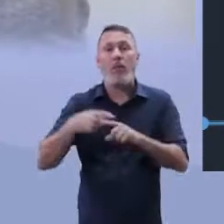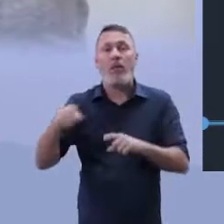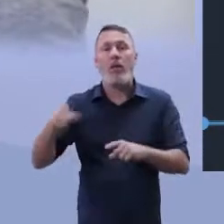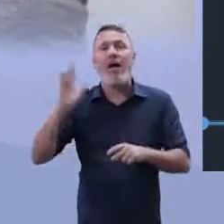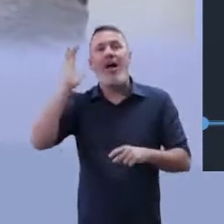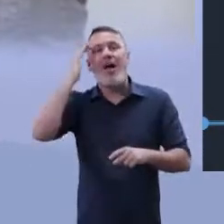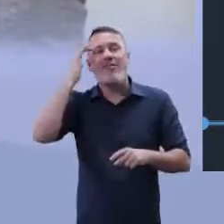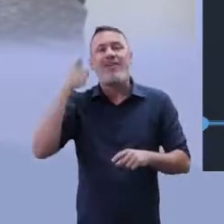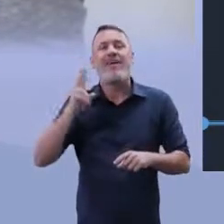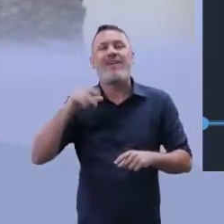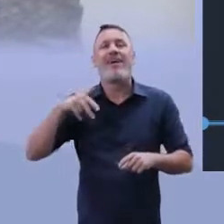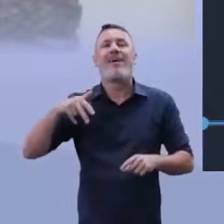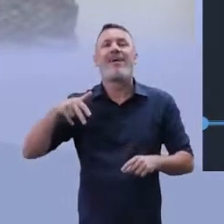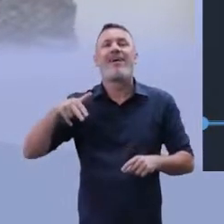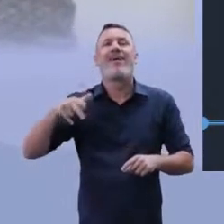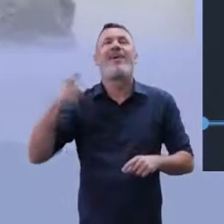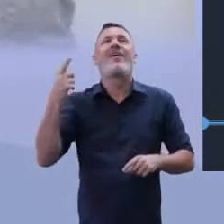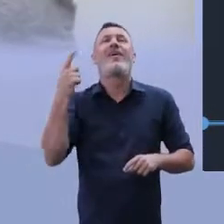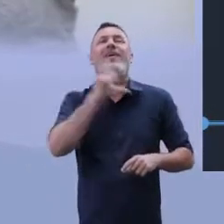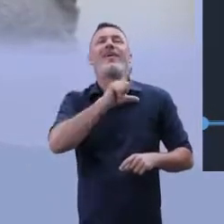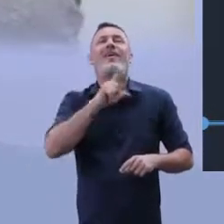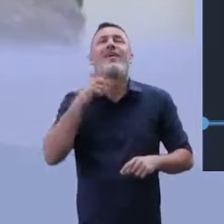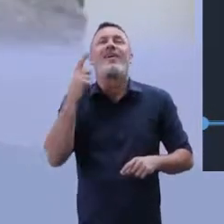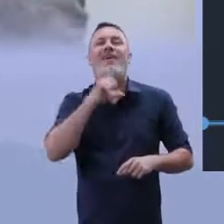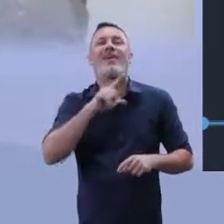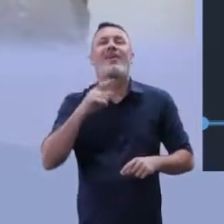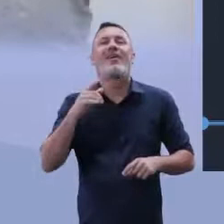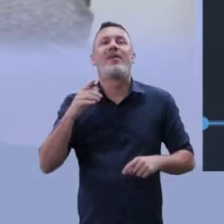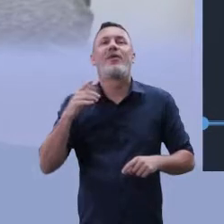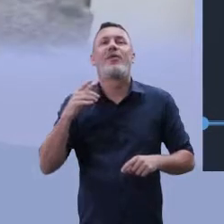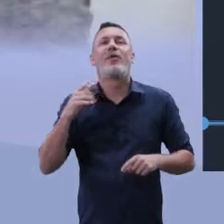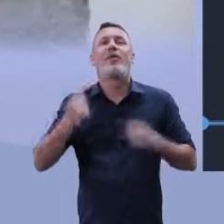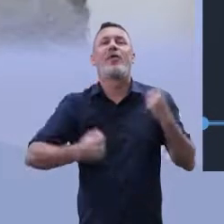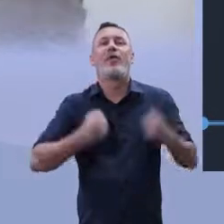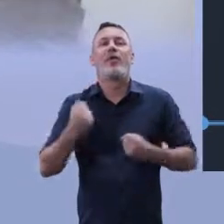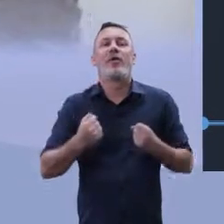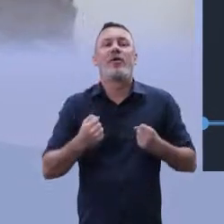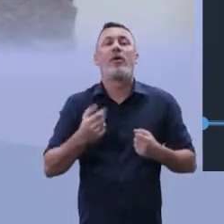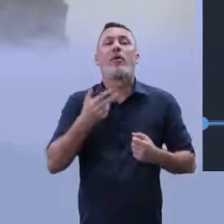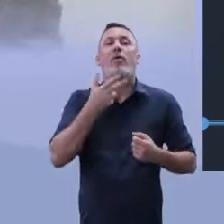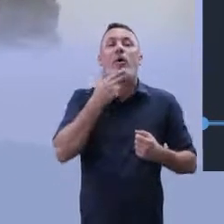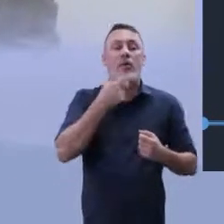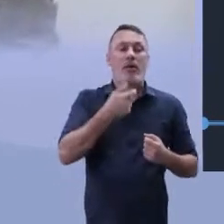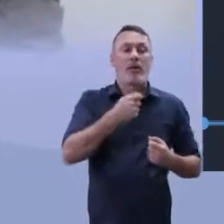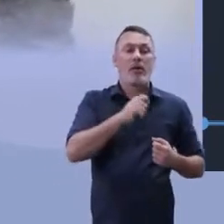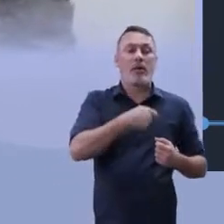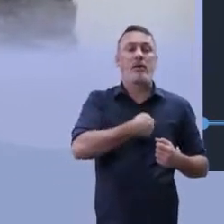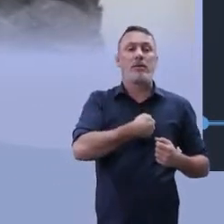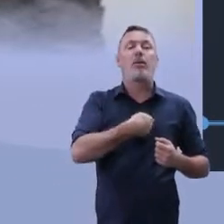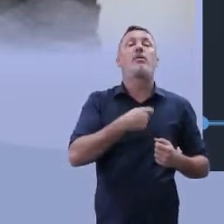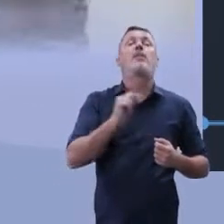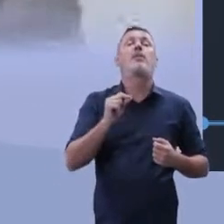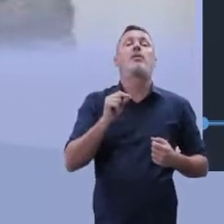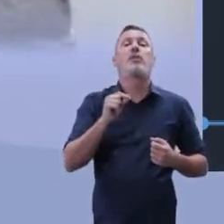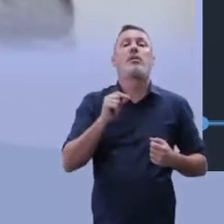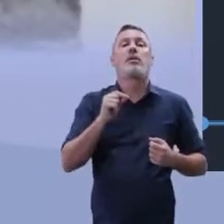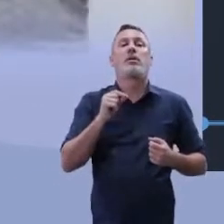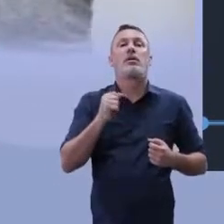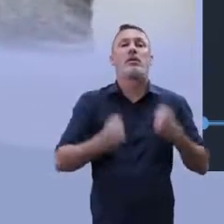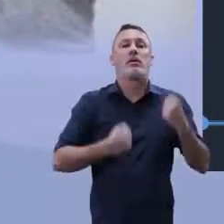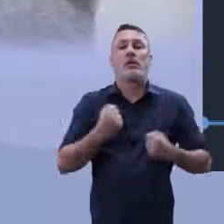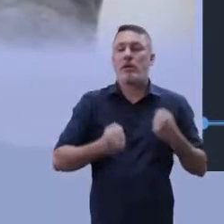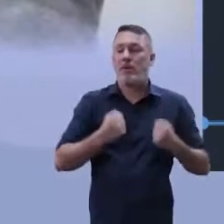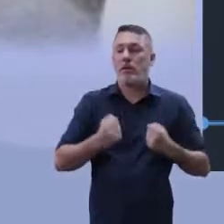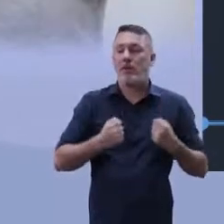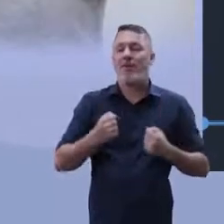Pois o queniano estava achando que tinha chegado já ao local, já tinha terminado a corrida. O que ele faz? Ele começou